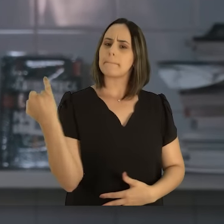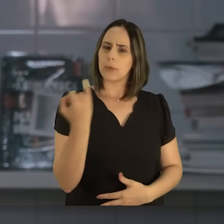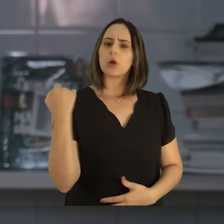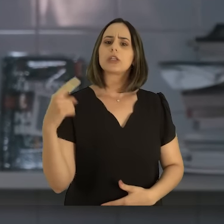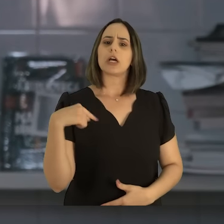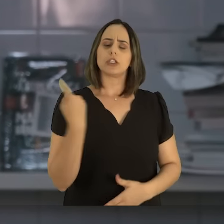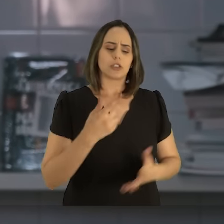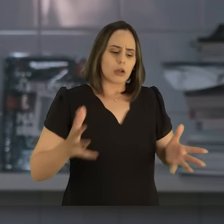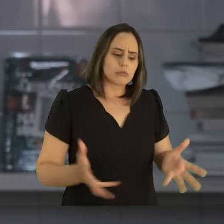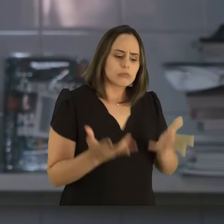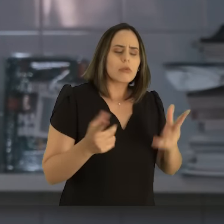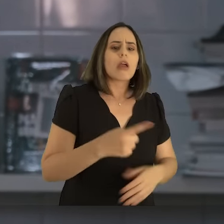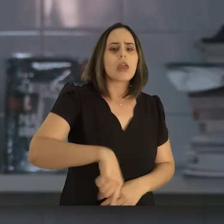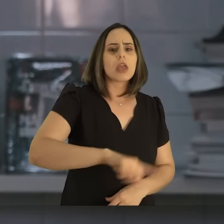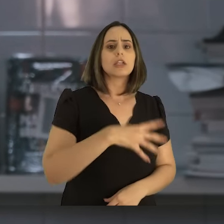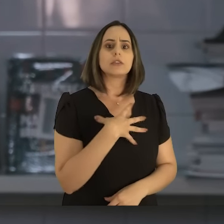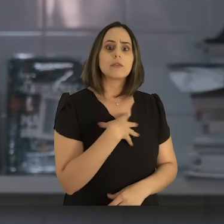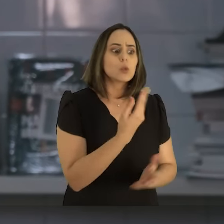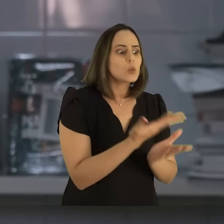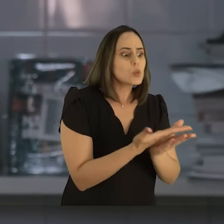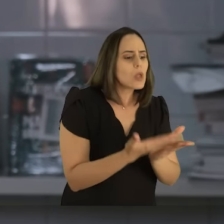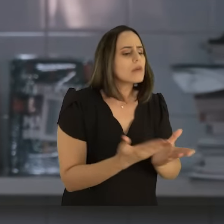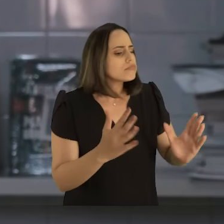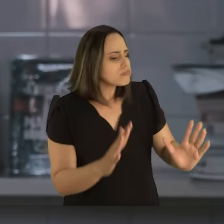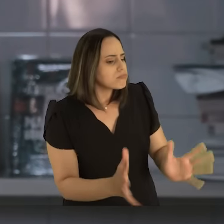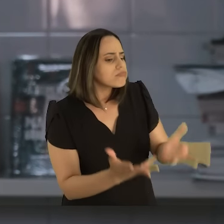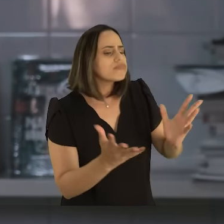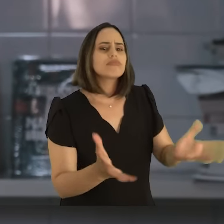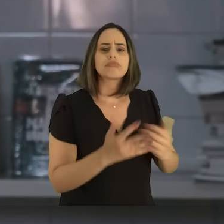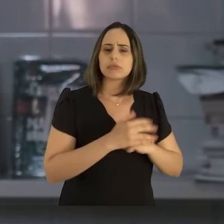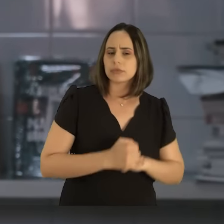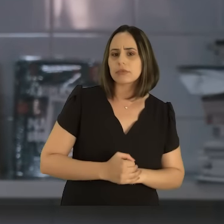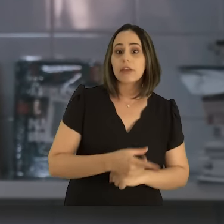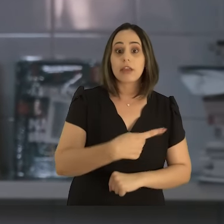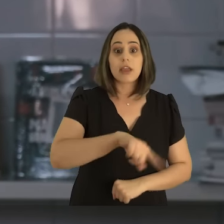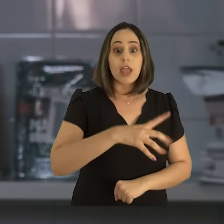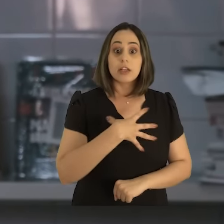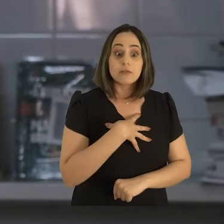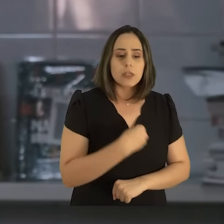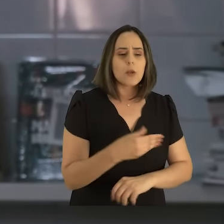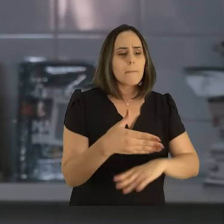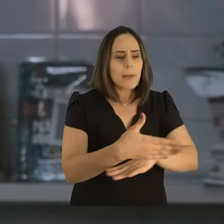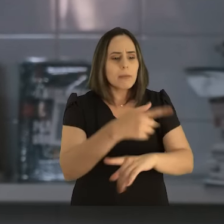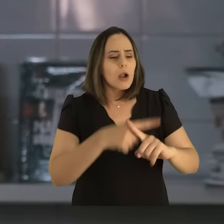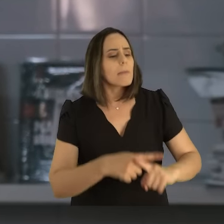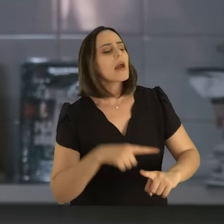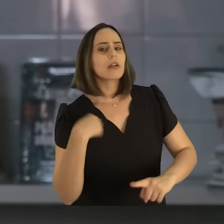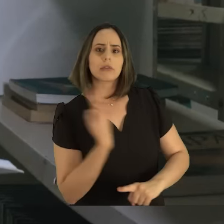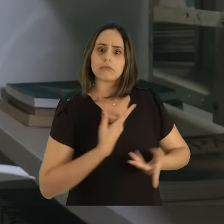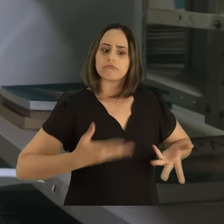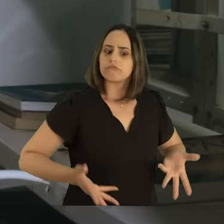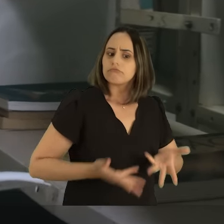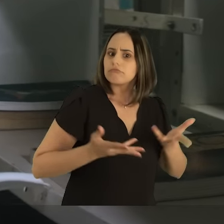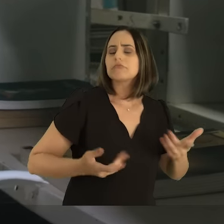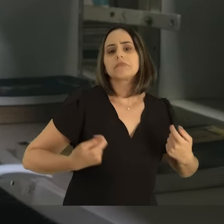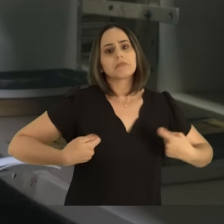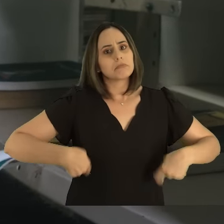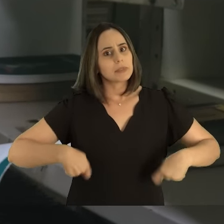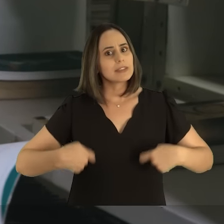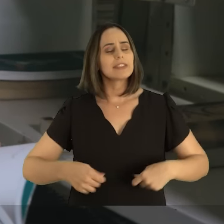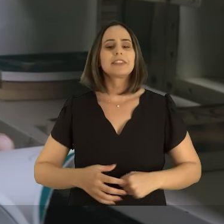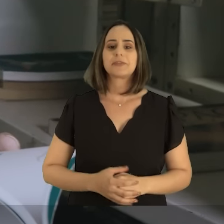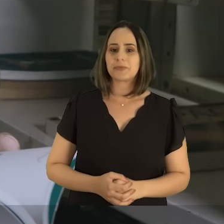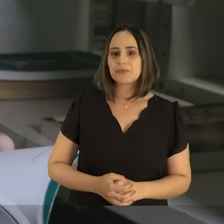importante a gente incentivar nossos filhos a estudarem, o quanto é importante a gente incentivar nossos filhos a participarem dessas Olimpíadas. Essa